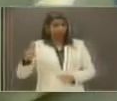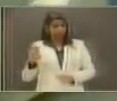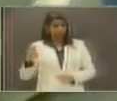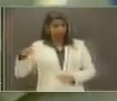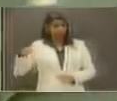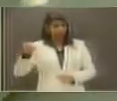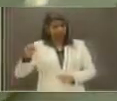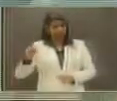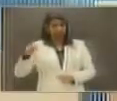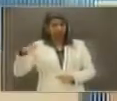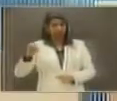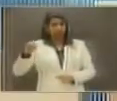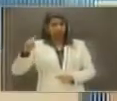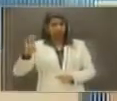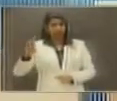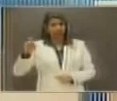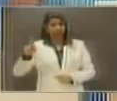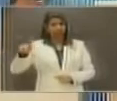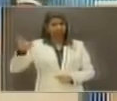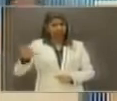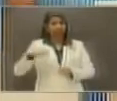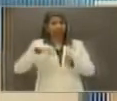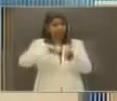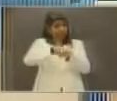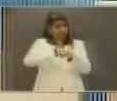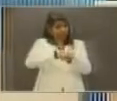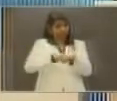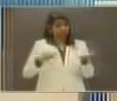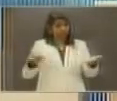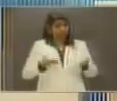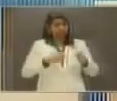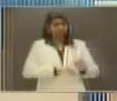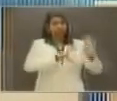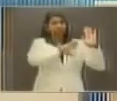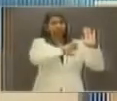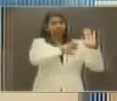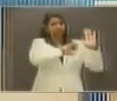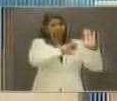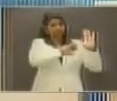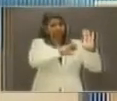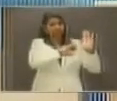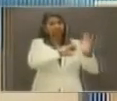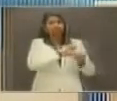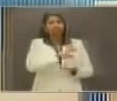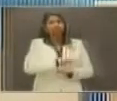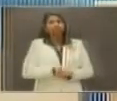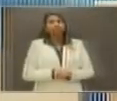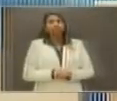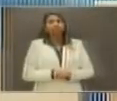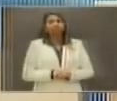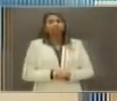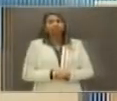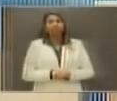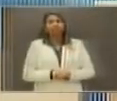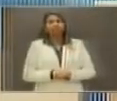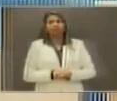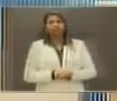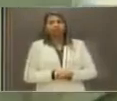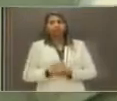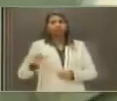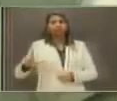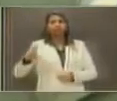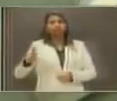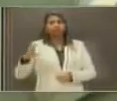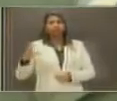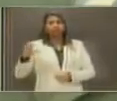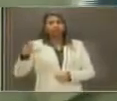que fará a pergunta ao candidato Lucélio